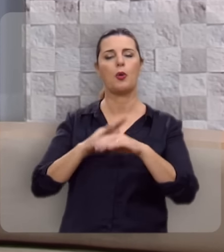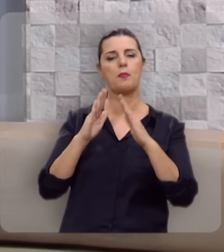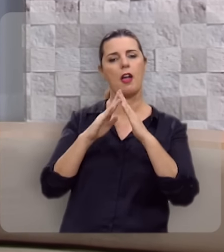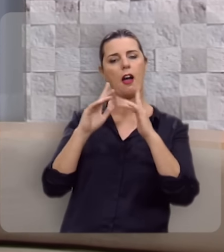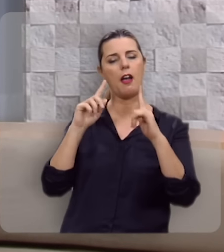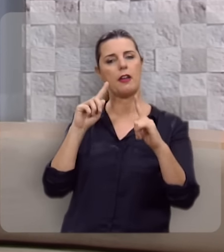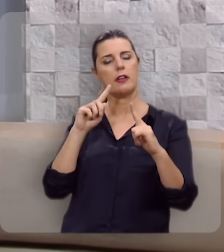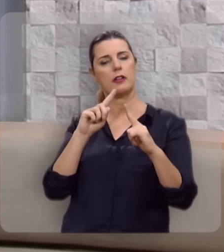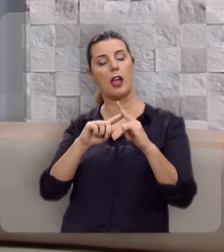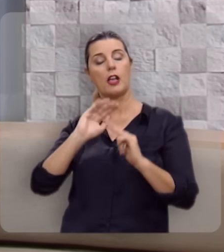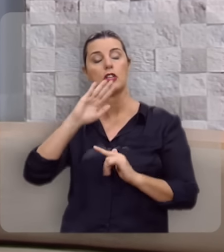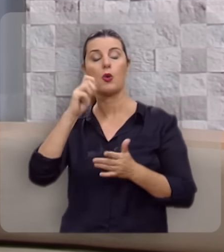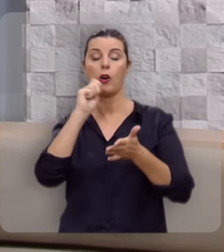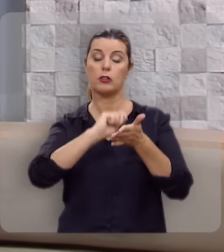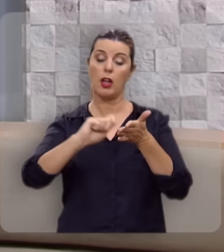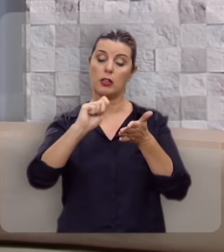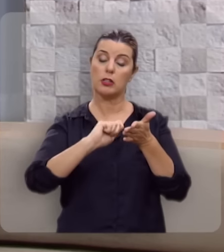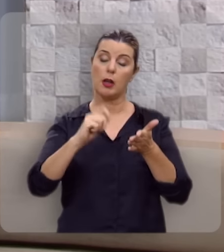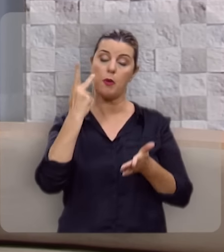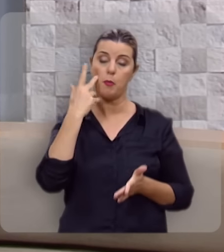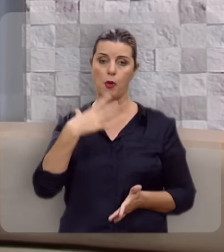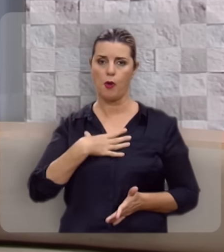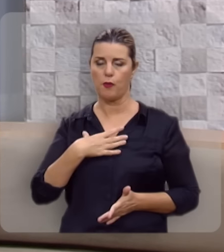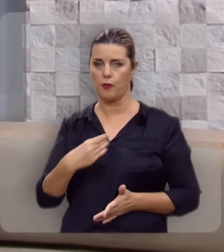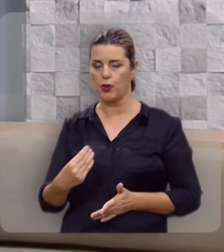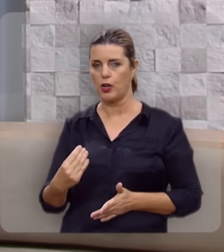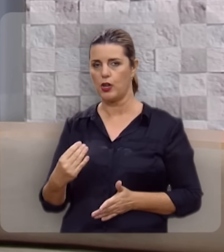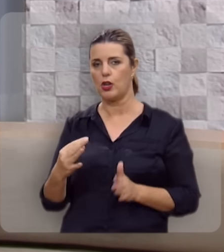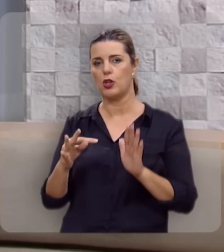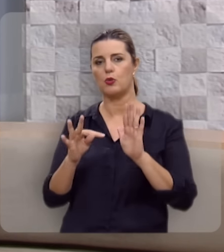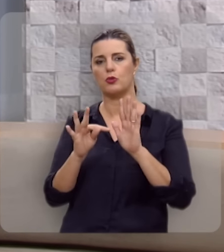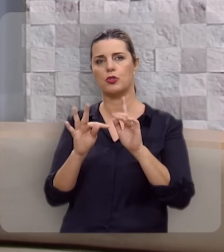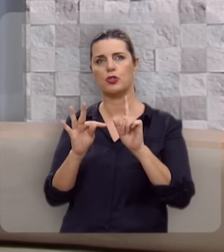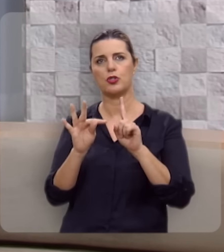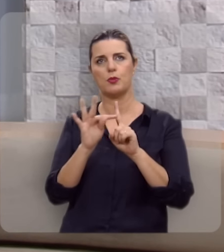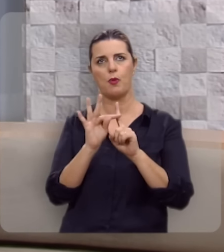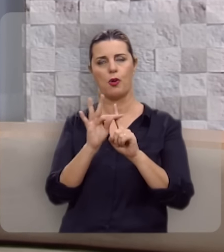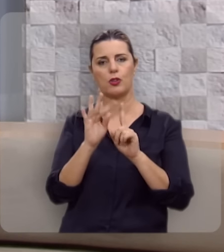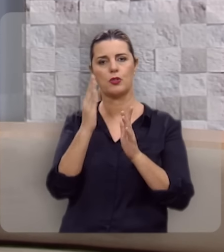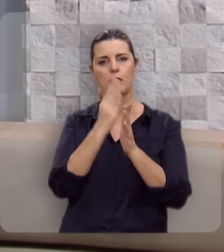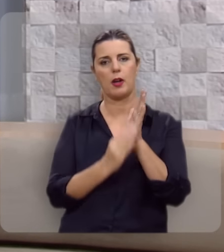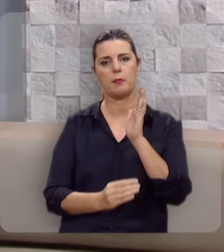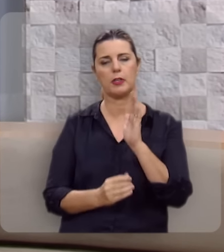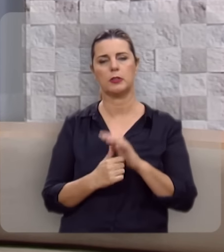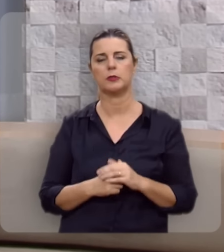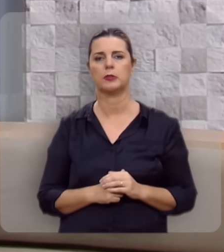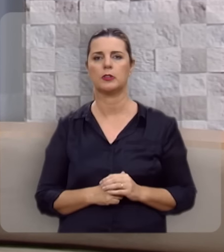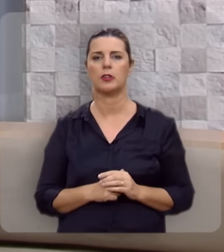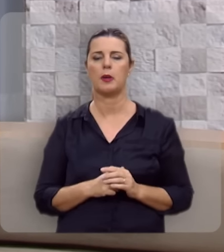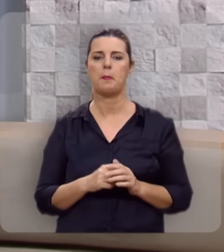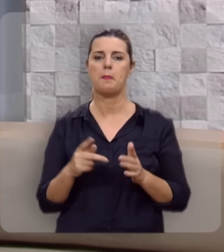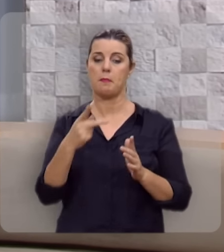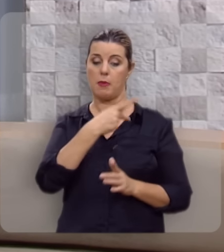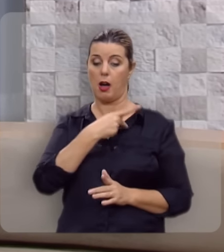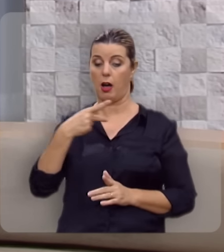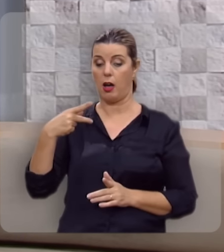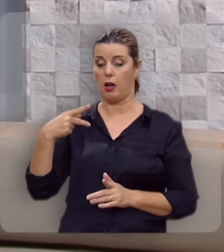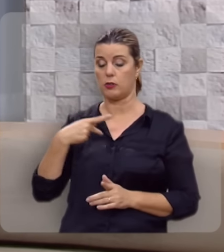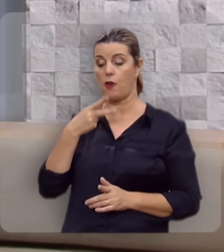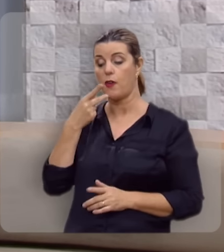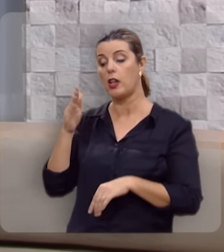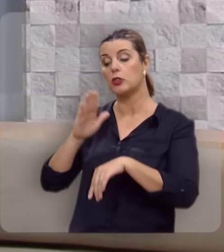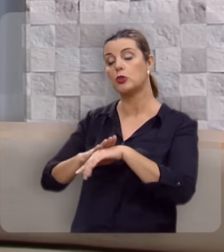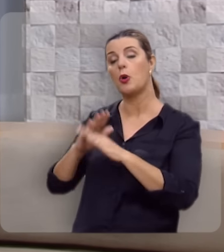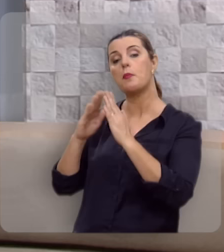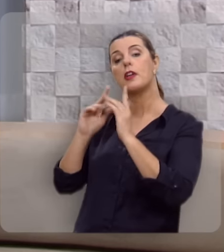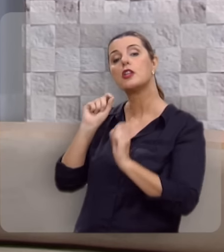sobre a igreja quando escreveu para o seu filho Timóteo, pastor na igreja de Éfeso, dizendo sobre a